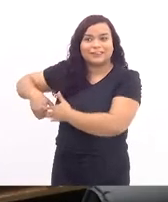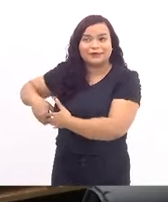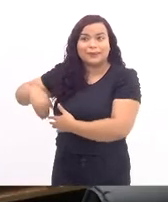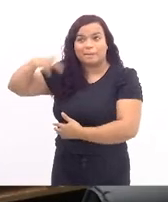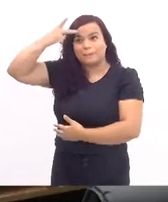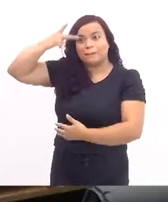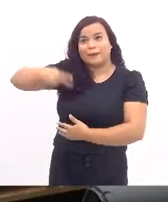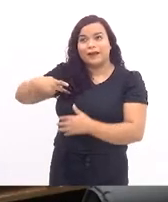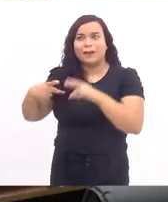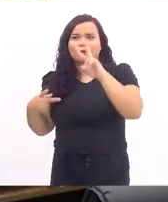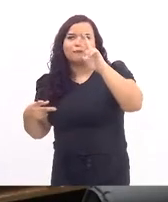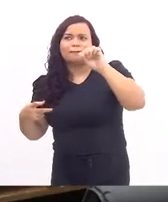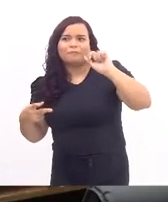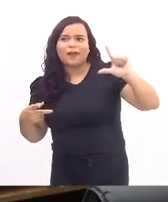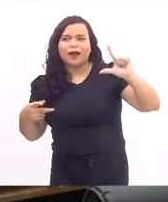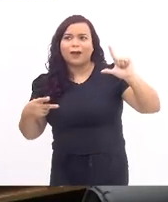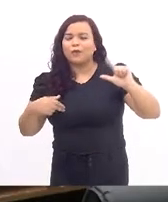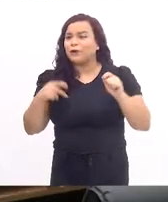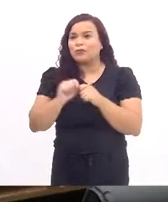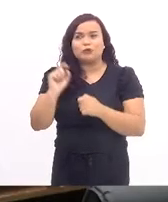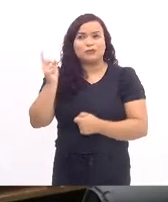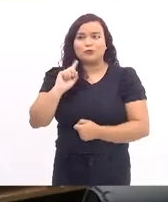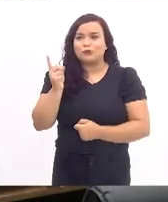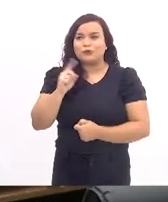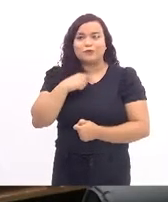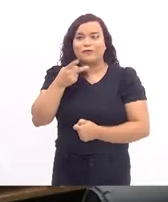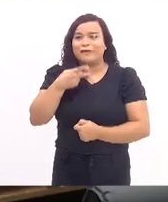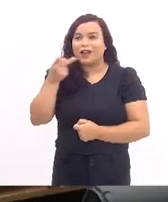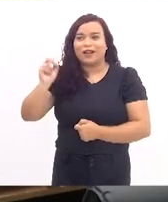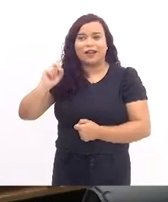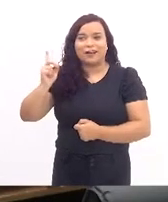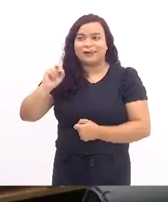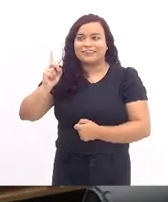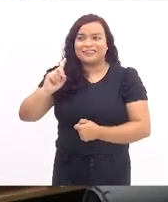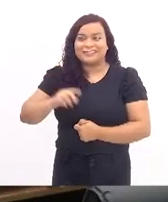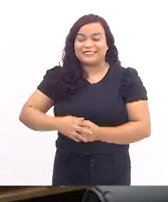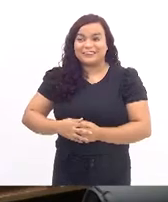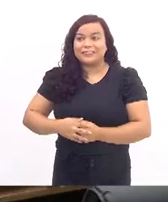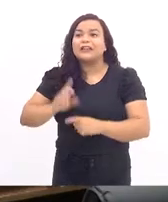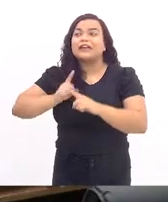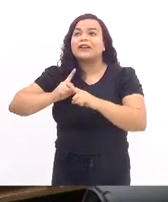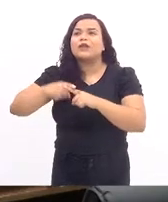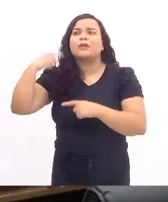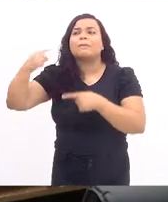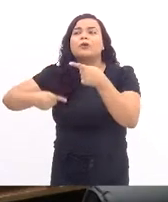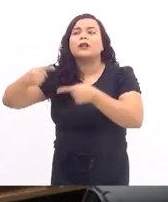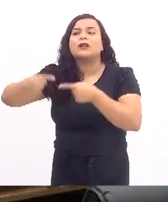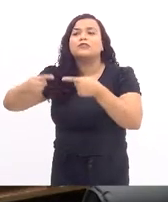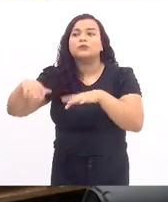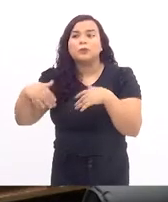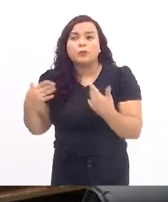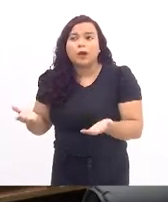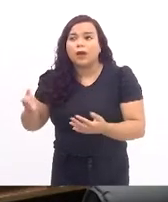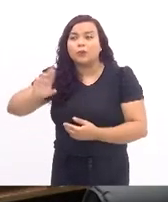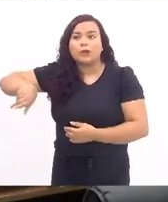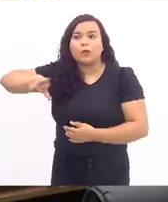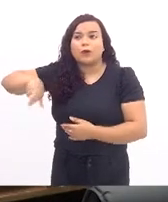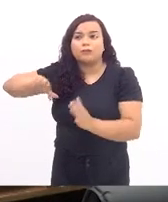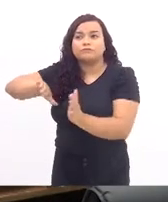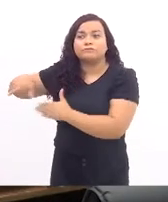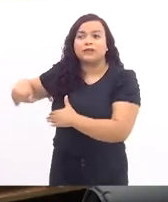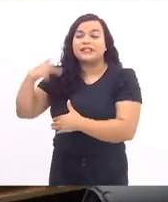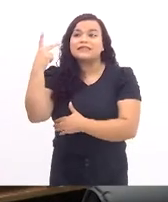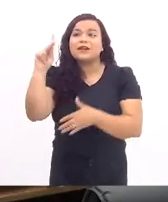val eu não consigo falar e vou dizer por quê. O político qual é? Não o político, o de